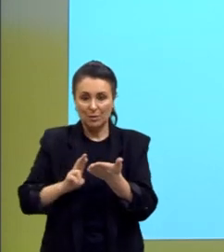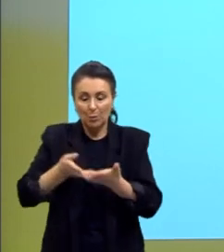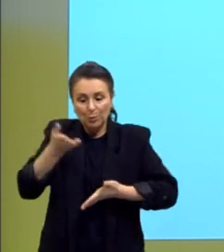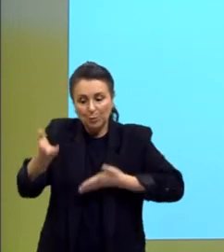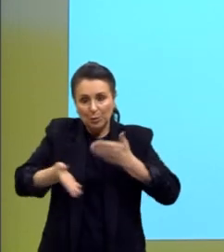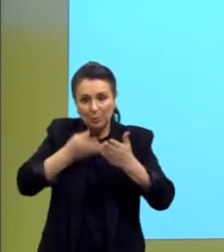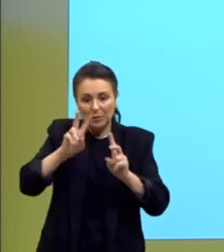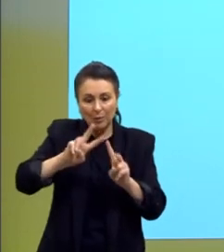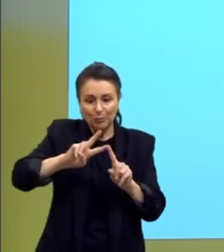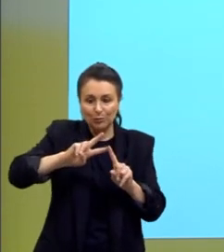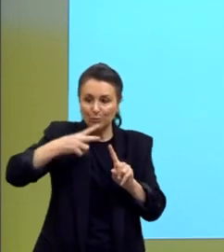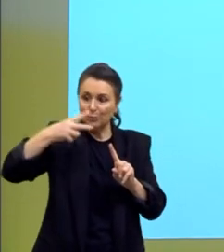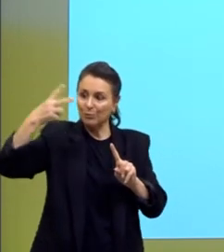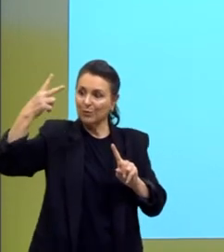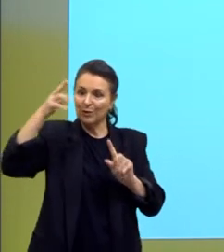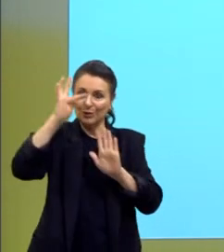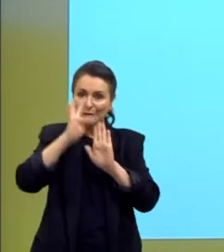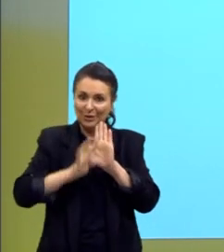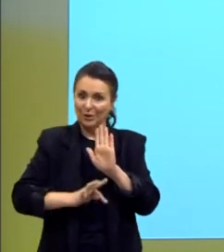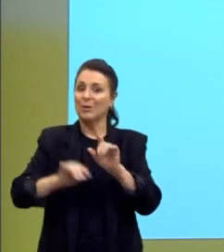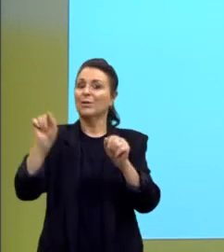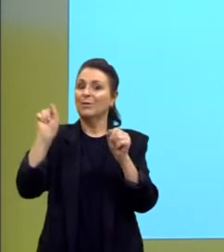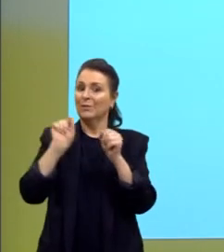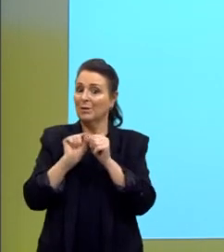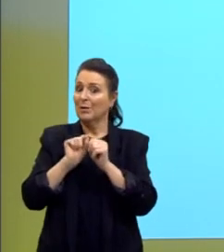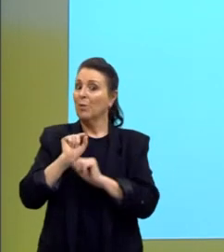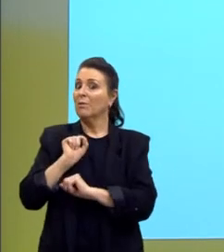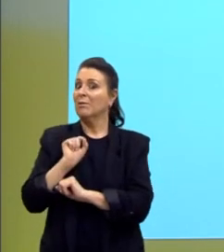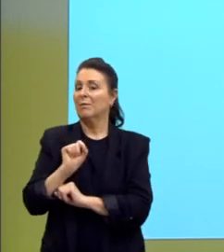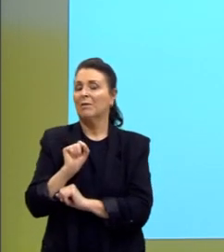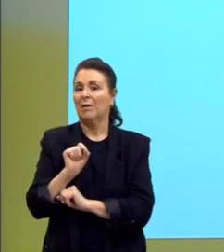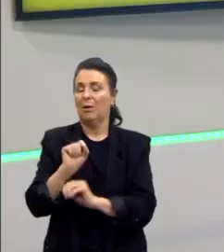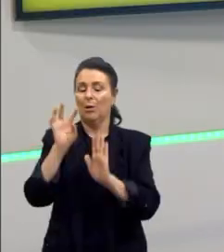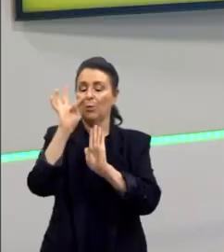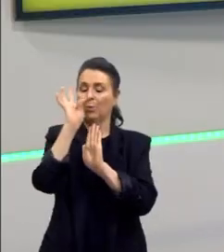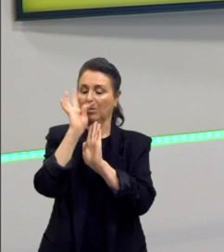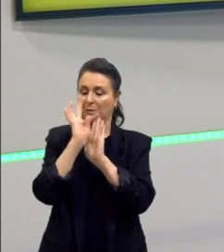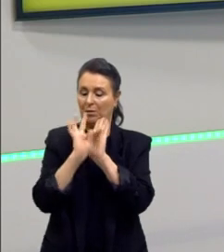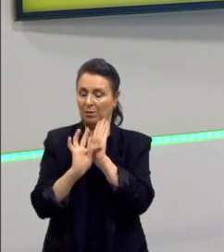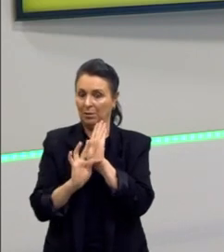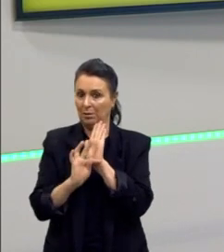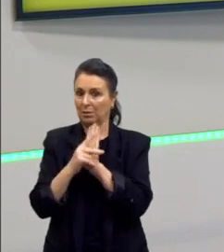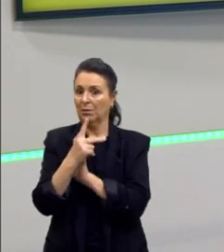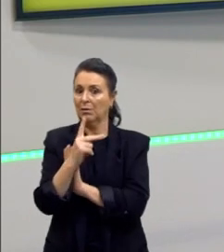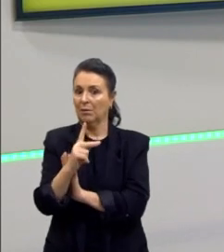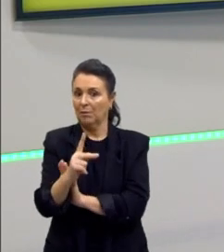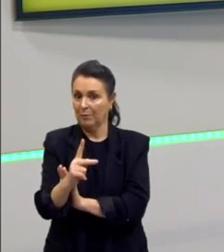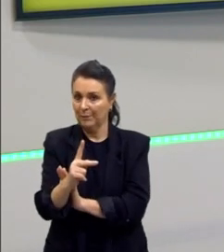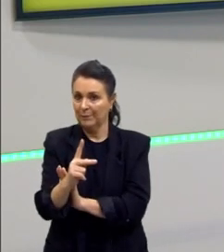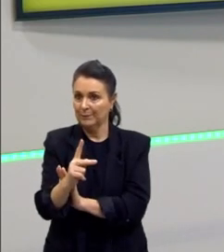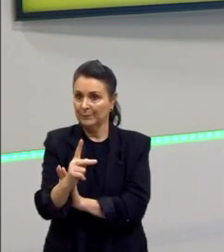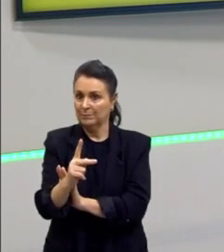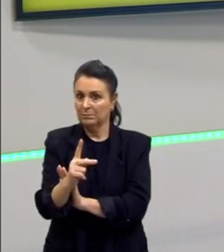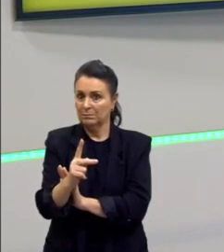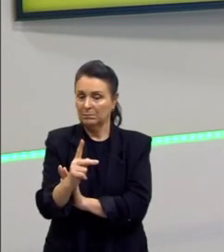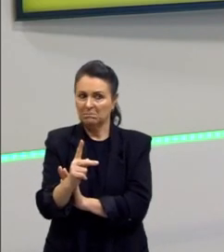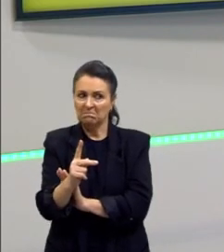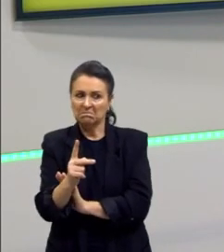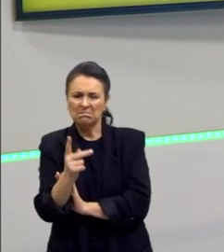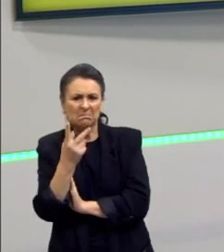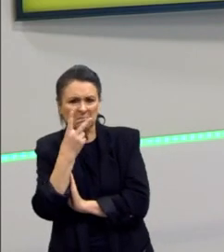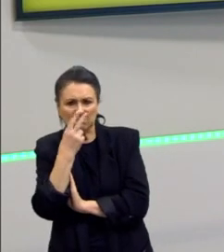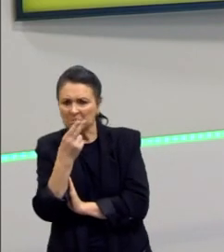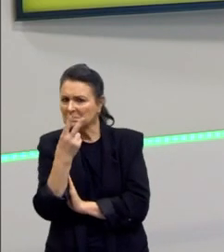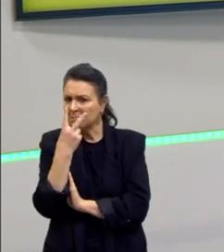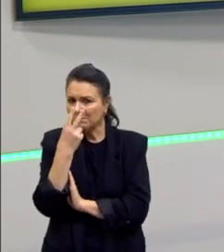a progressão textual é fazer com que esse texto não pareça que